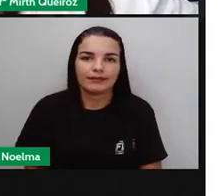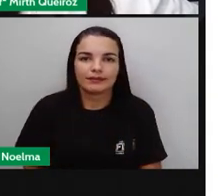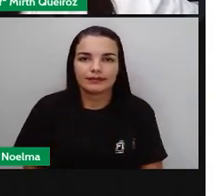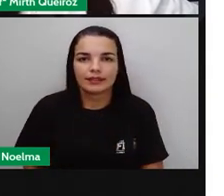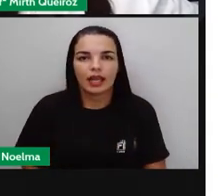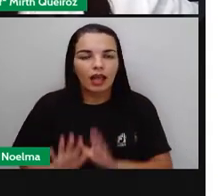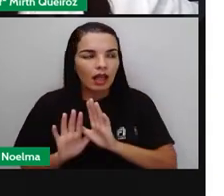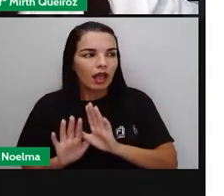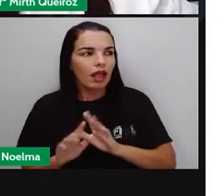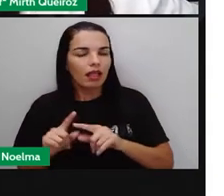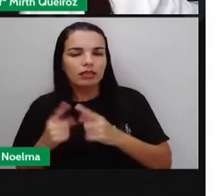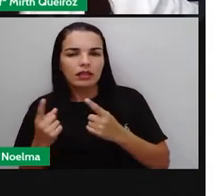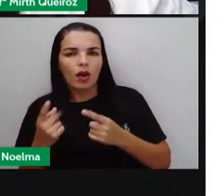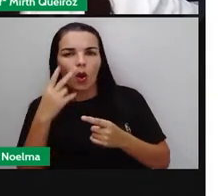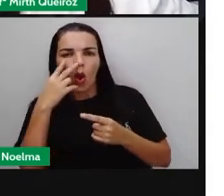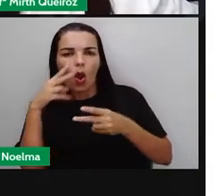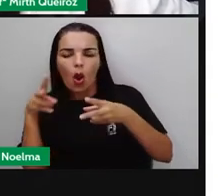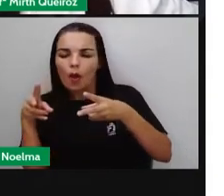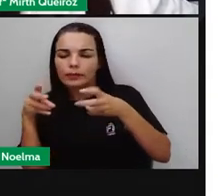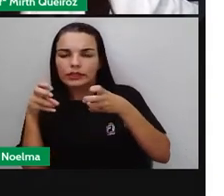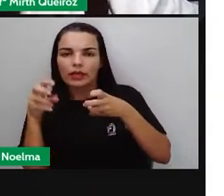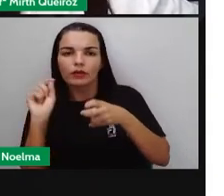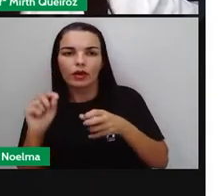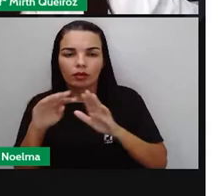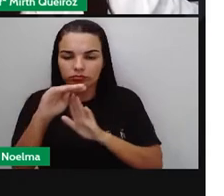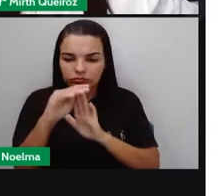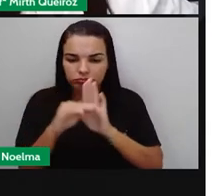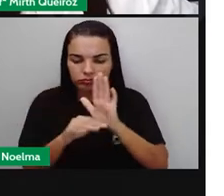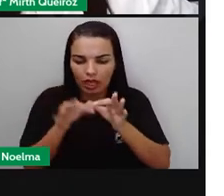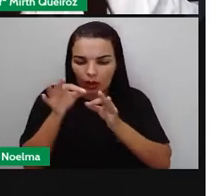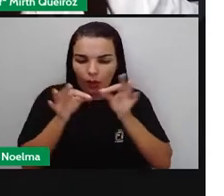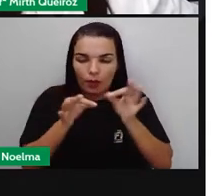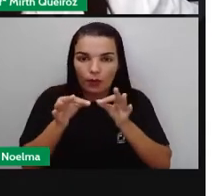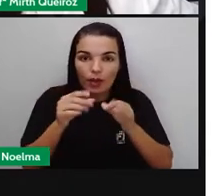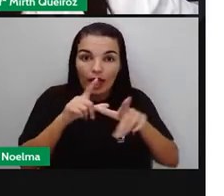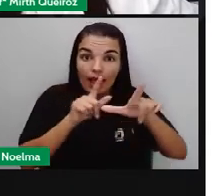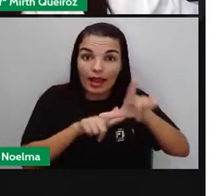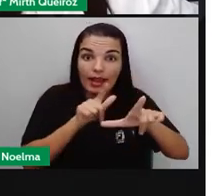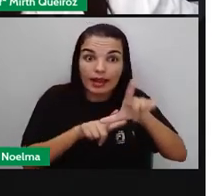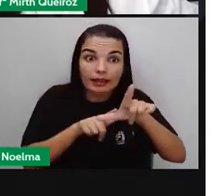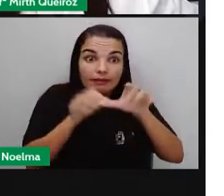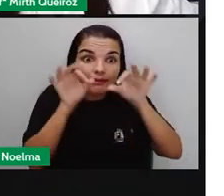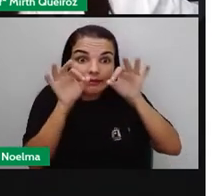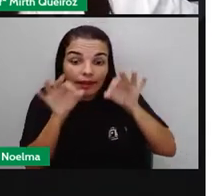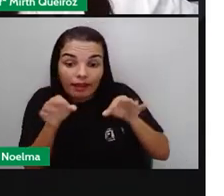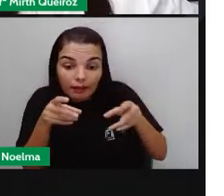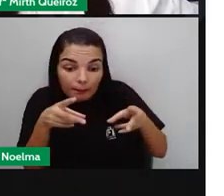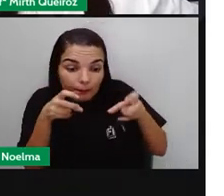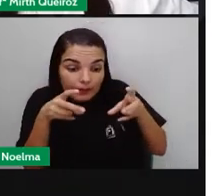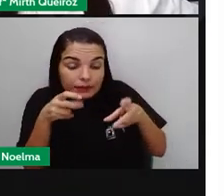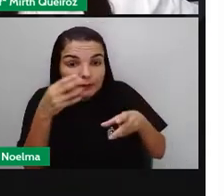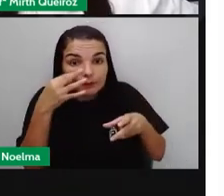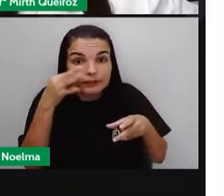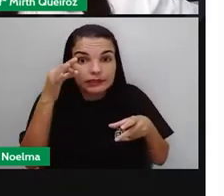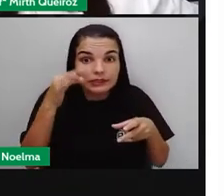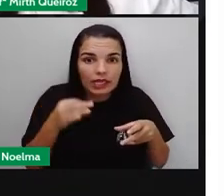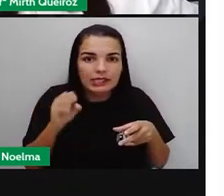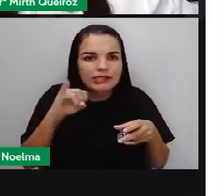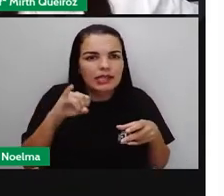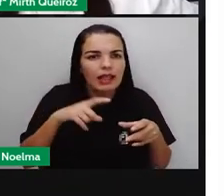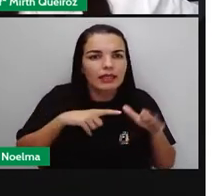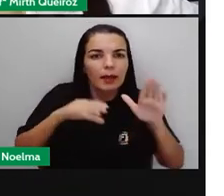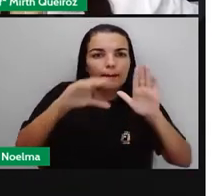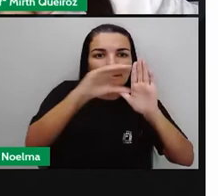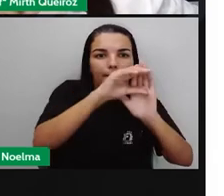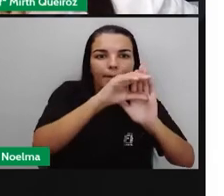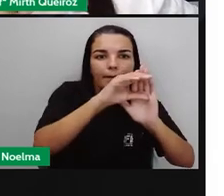Quanto à estética, observe se a letra está legível, se há paragrafação, né?